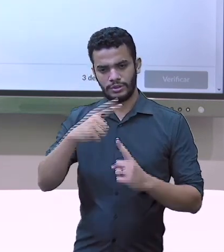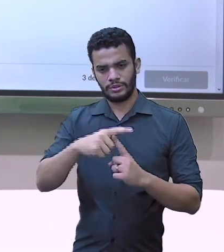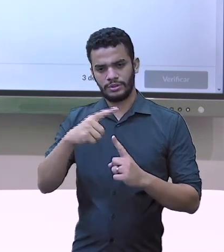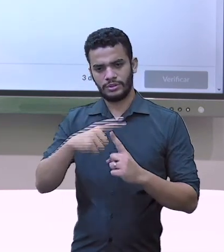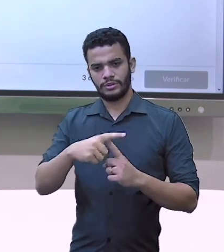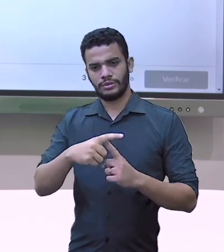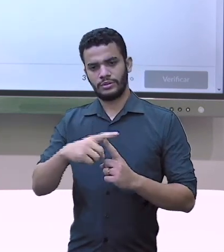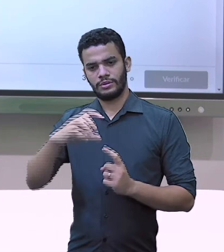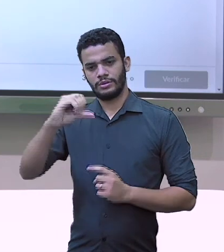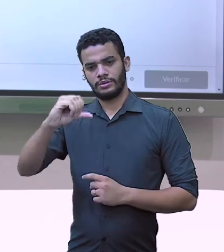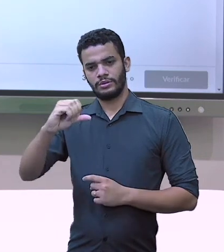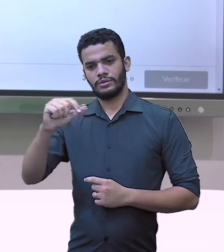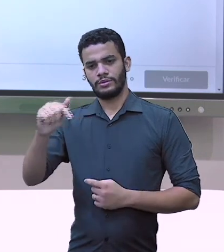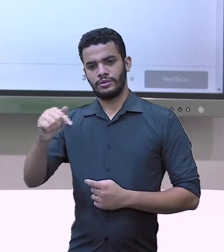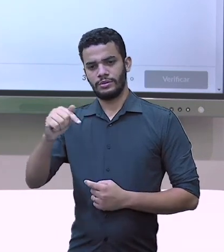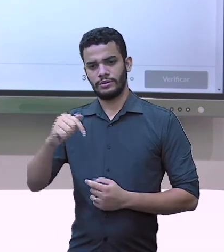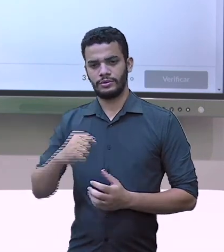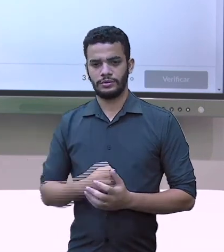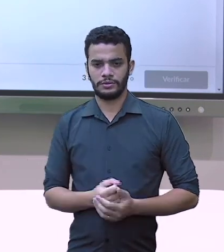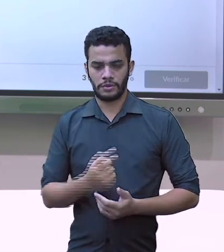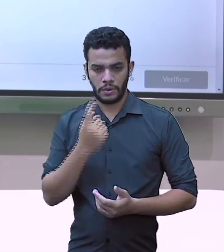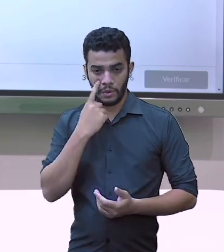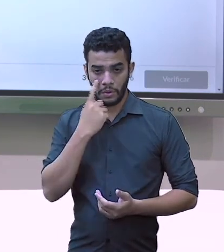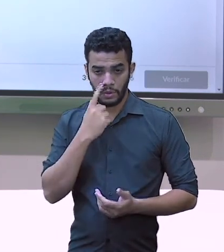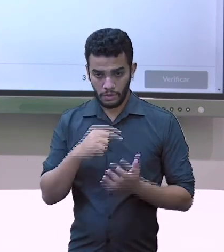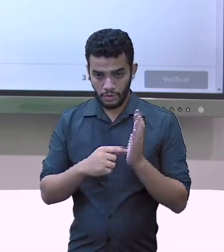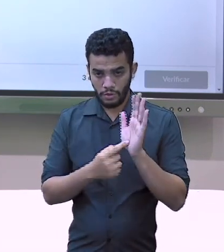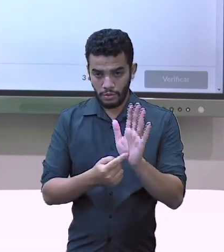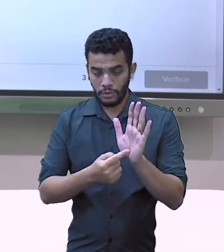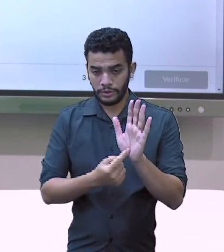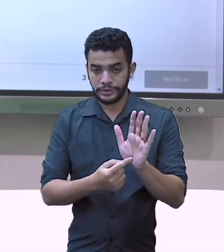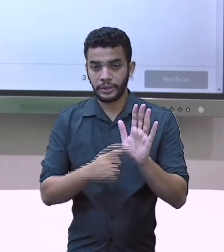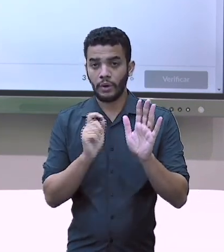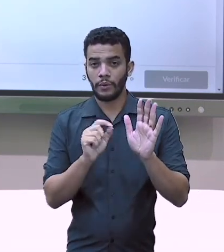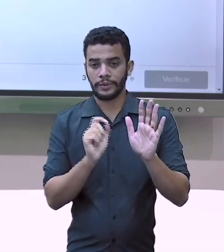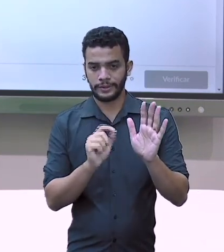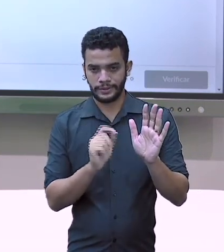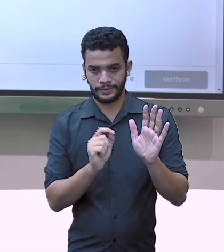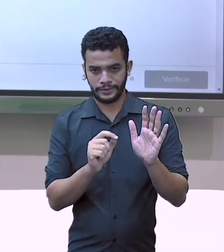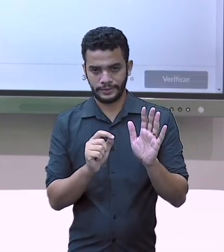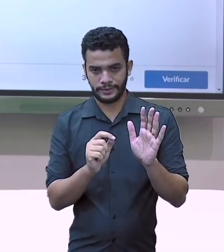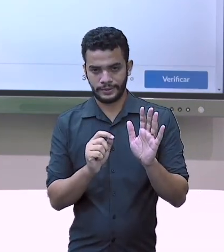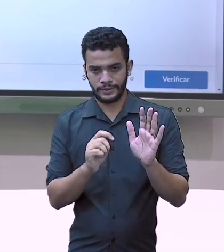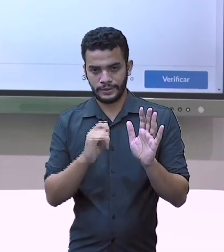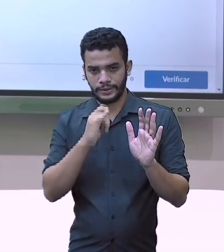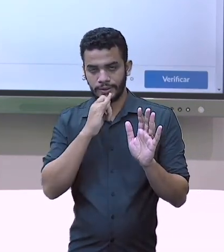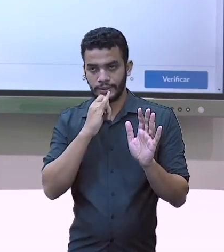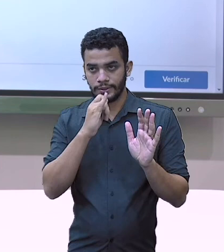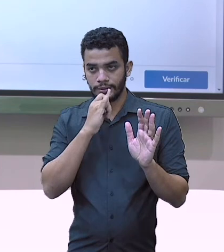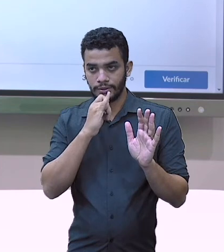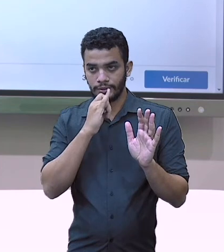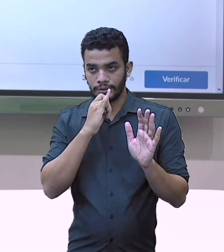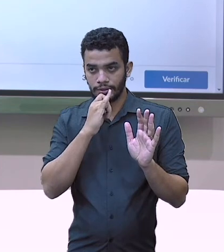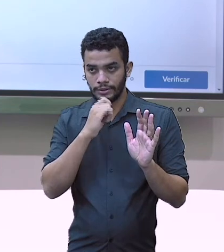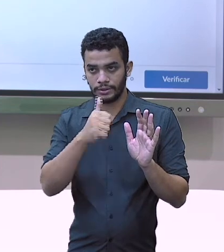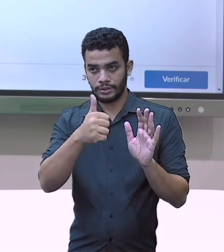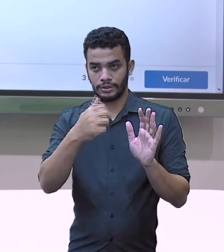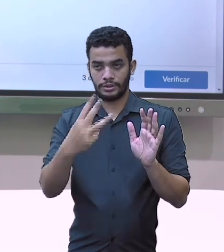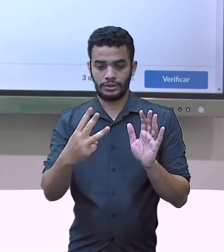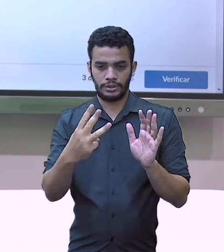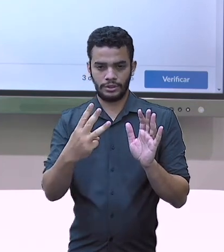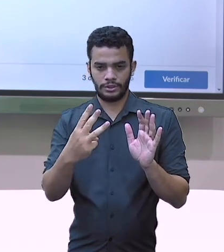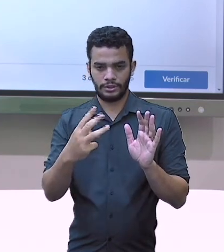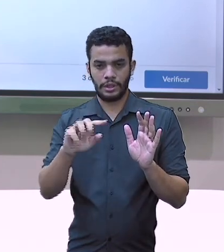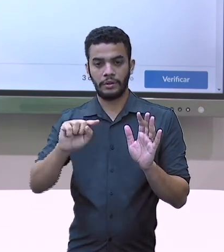diferente. Quero mostrar para vocês. Eu vou colocar aqui, olha. Vou clicar aqui. Vou colocar 3 inteiros. Vou